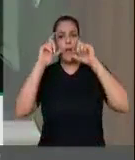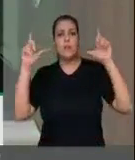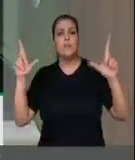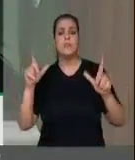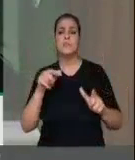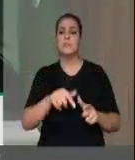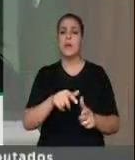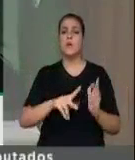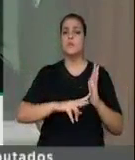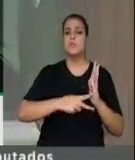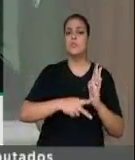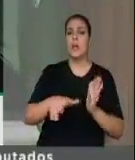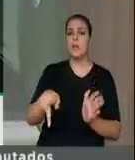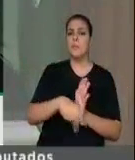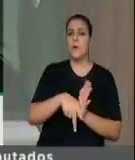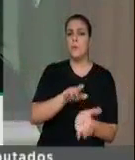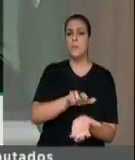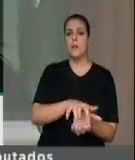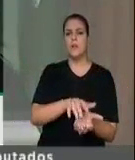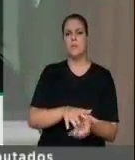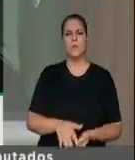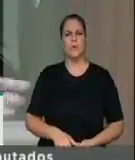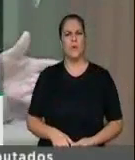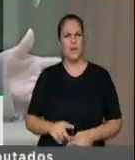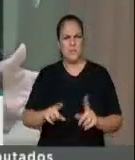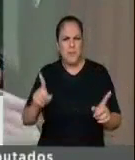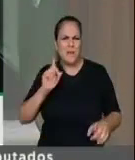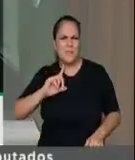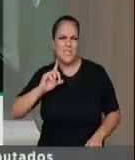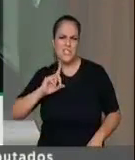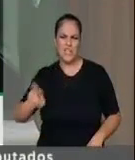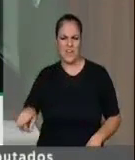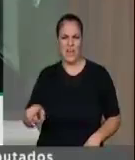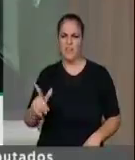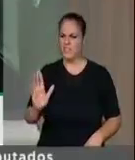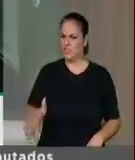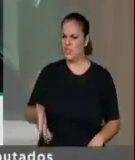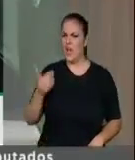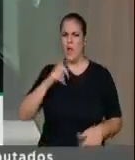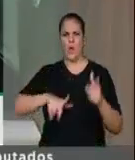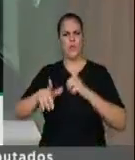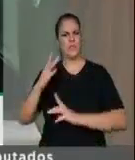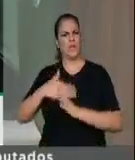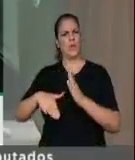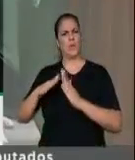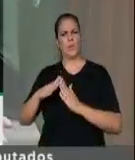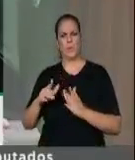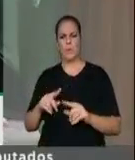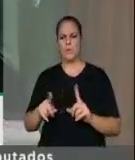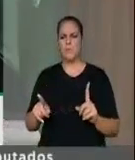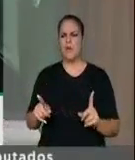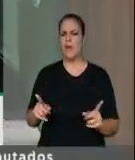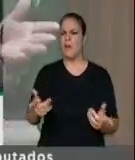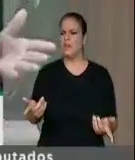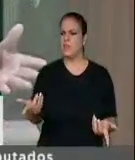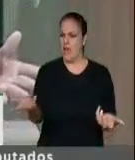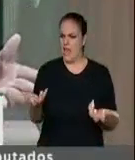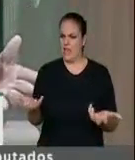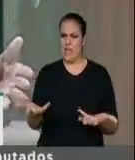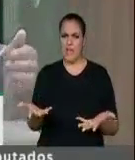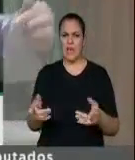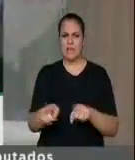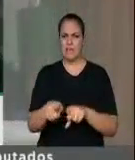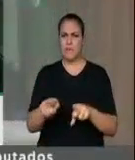Pernambuco e acabar com esse negócio de Minas Gerais, que já tem tudo lá em Betim, está também em Pernambuco, onde